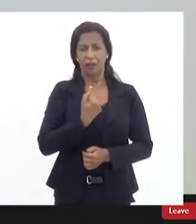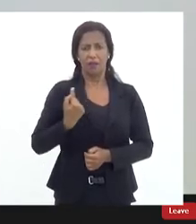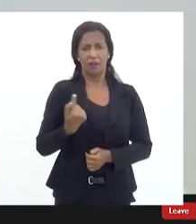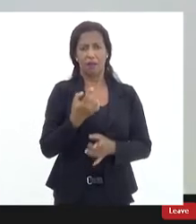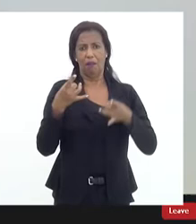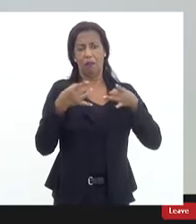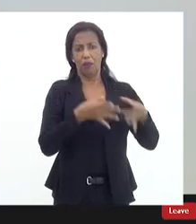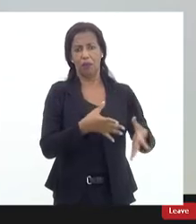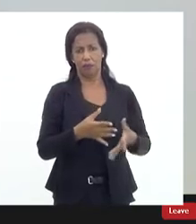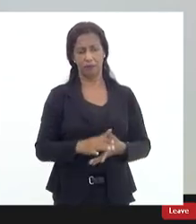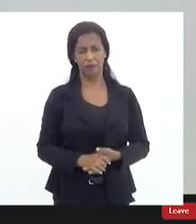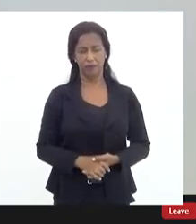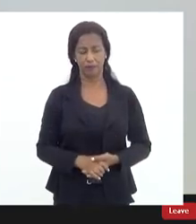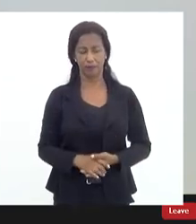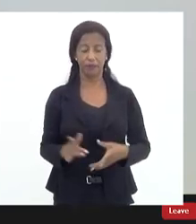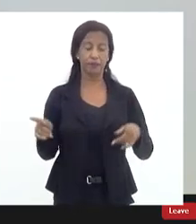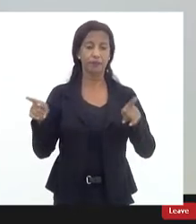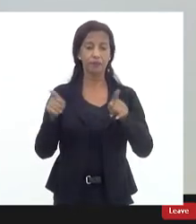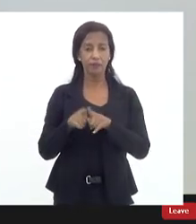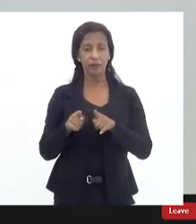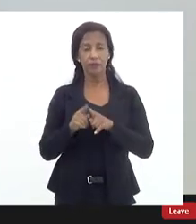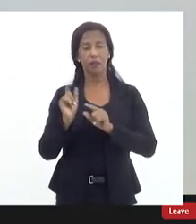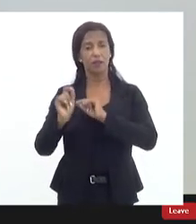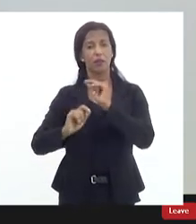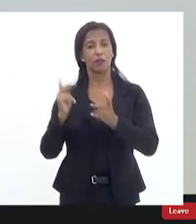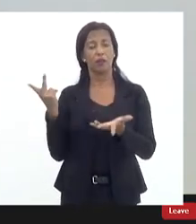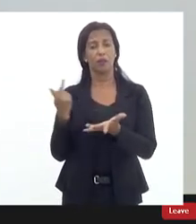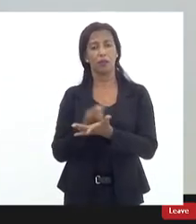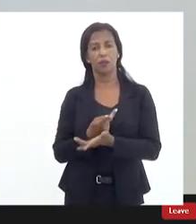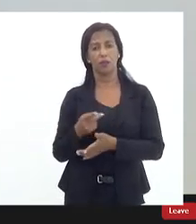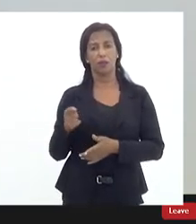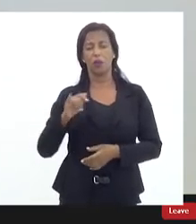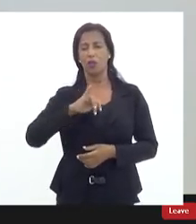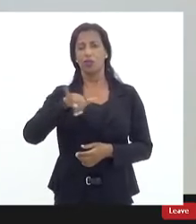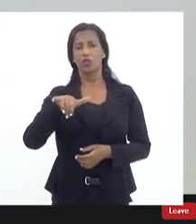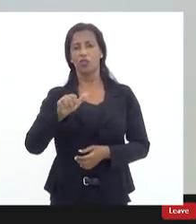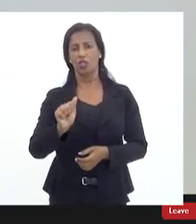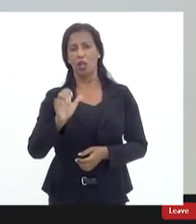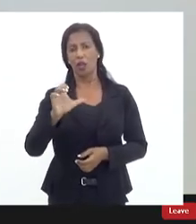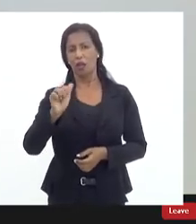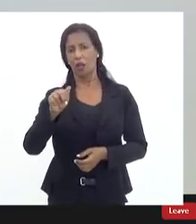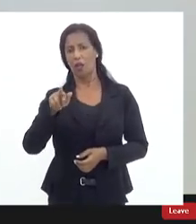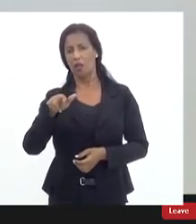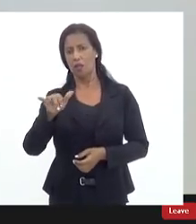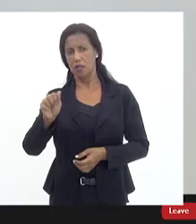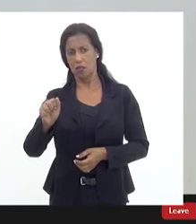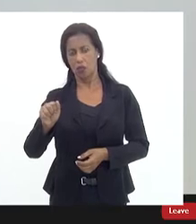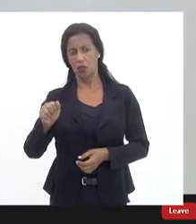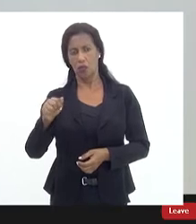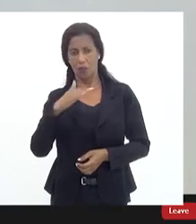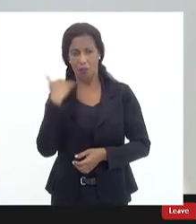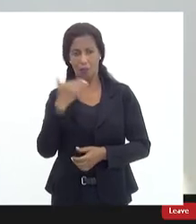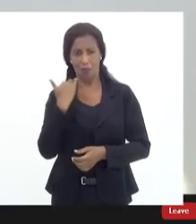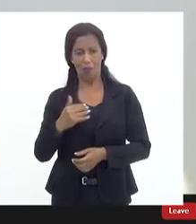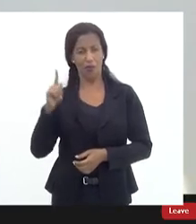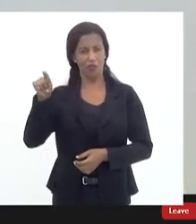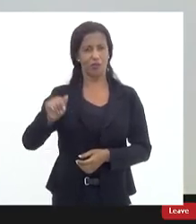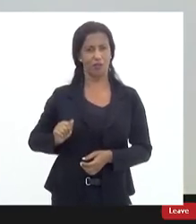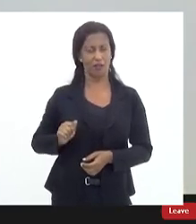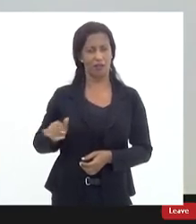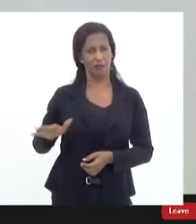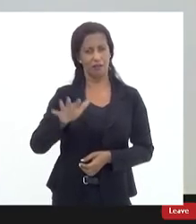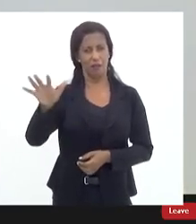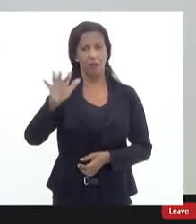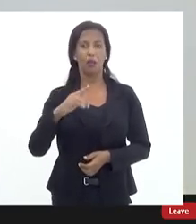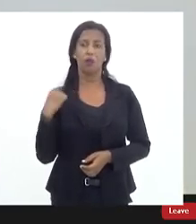em relação também ao fato que aconteceu no Jacarezinho nós fizemos uma interlocução com as